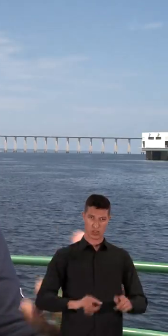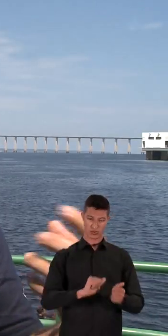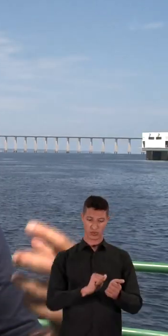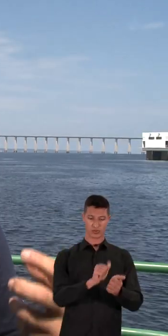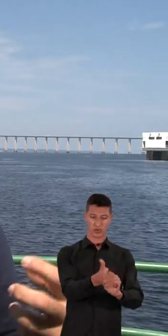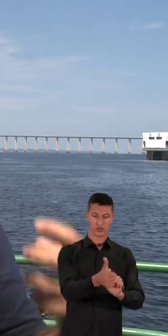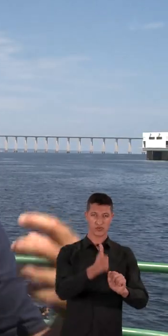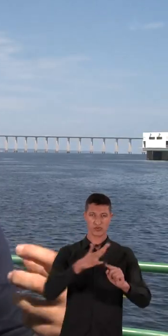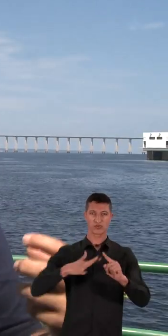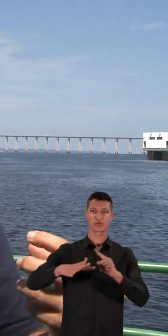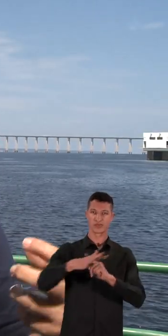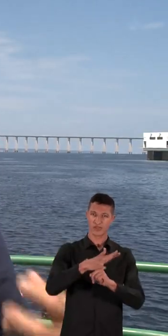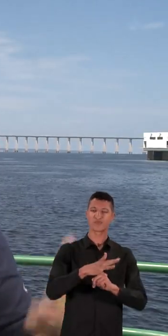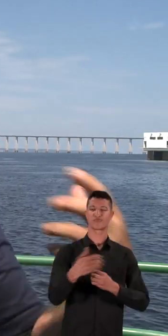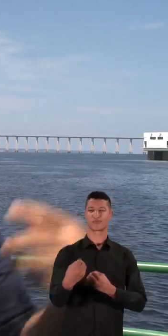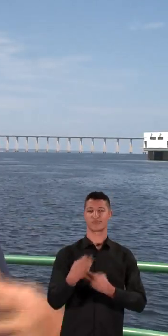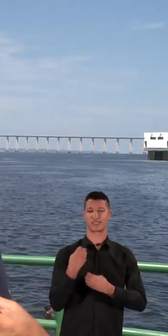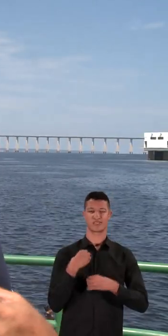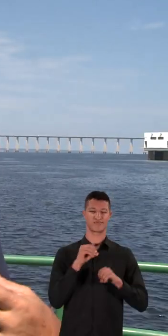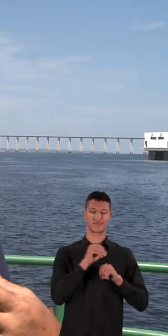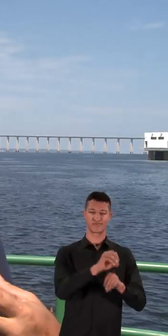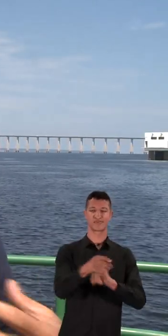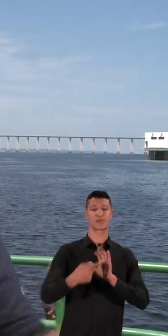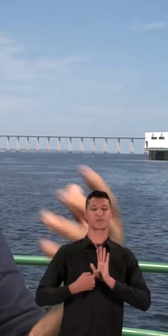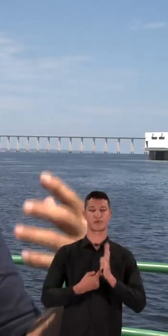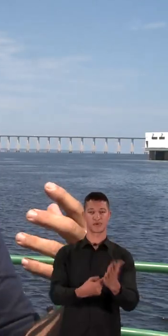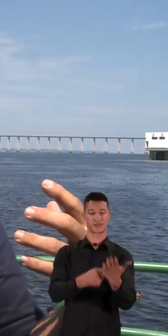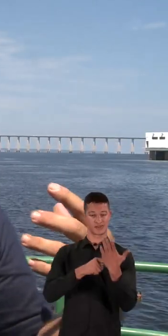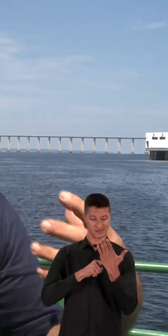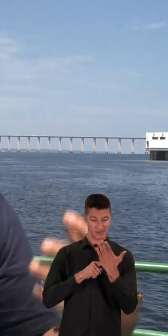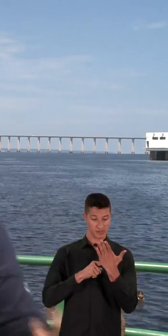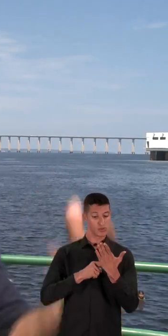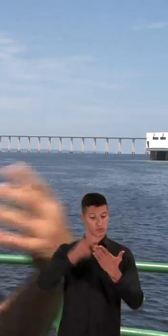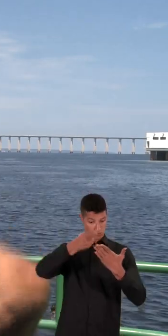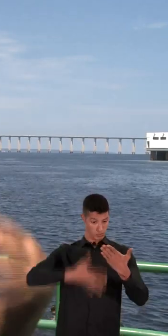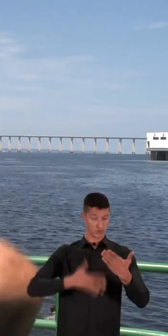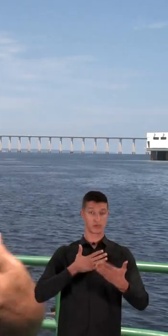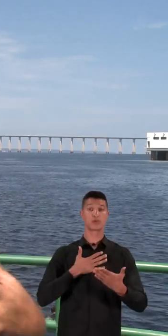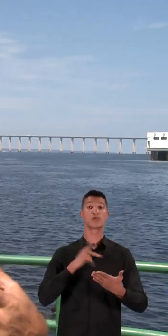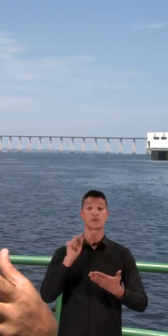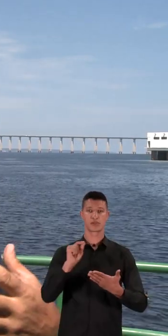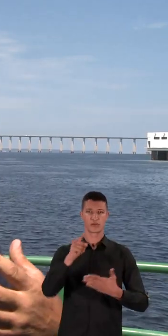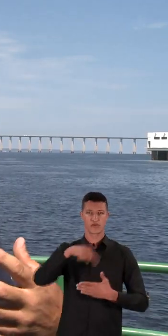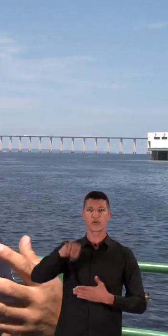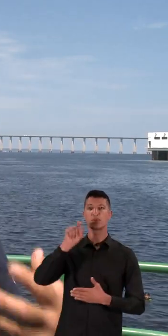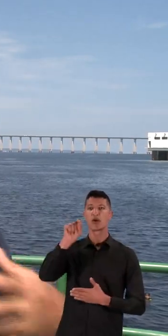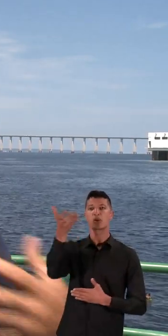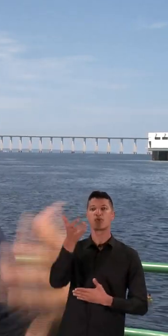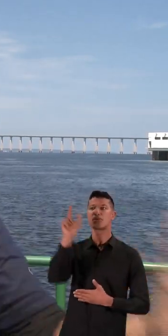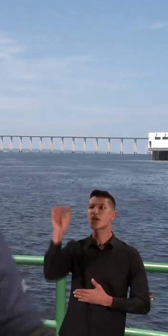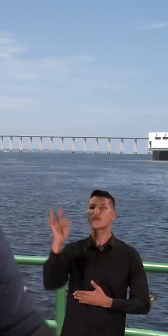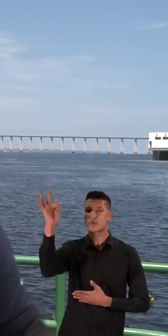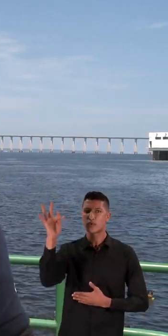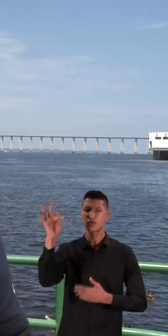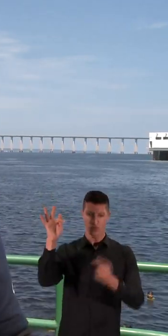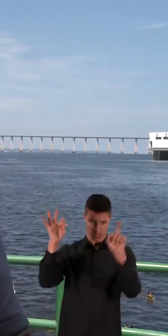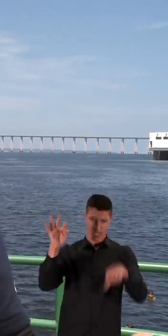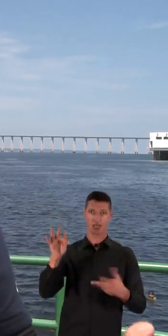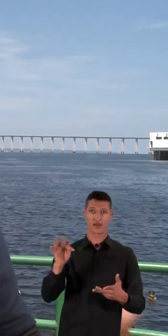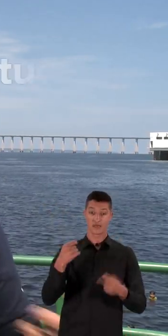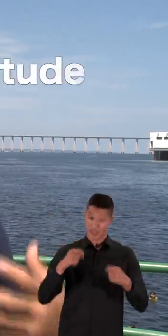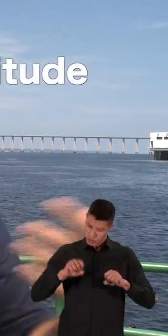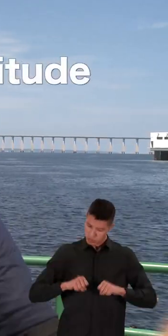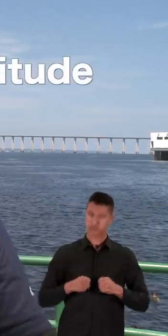esportivo e social, ele tem muito a ensinar a gente, ele tem muito a mostrar. Ele diz para a gente assim, ó, você é o que você quer,